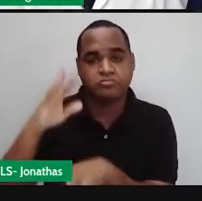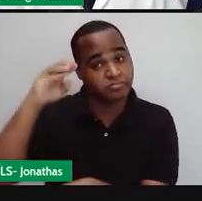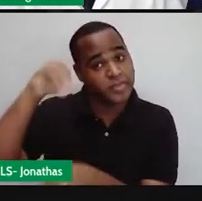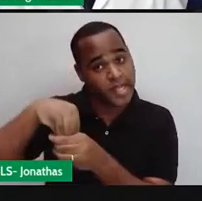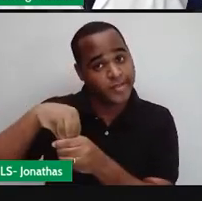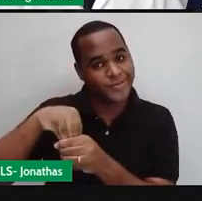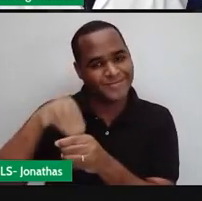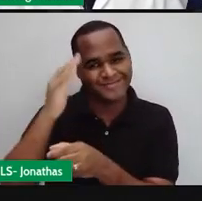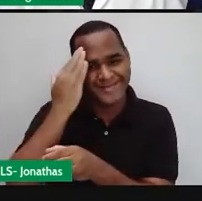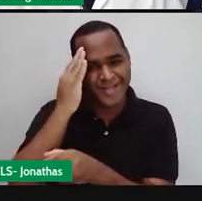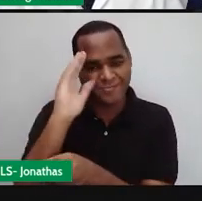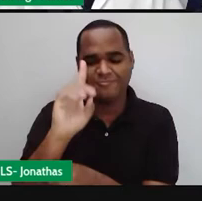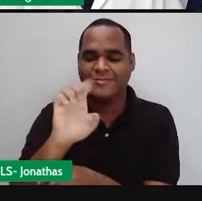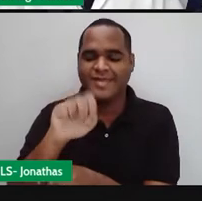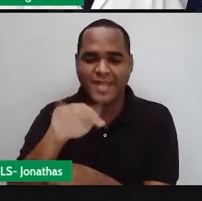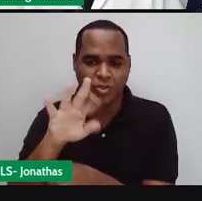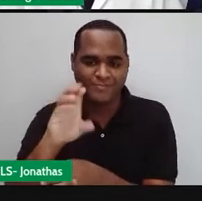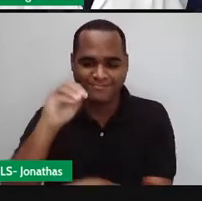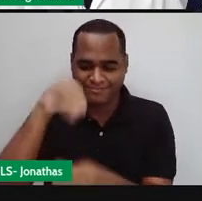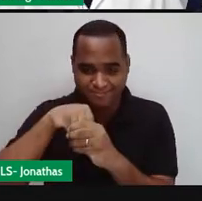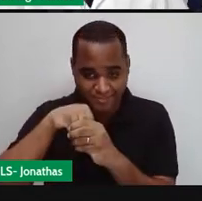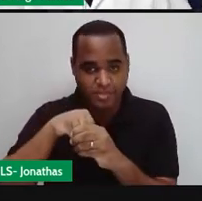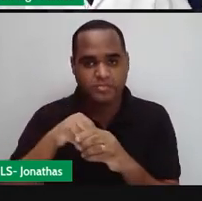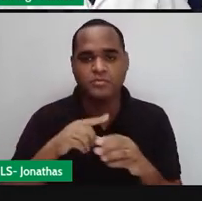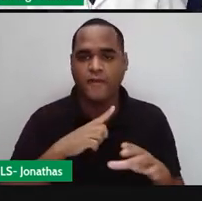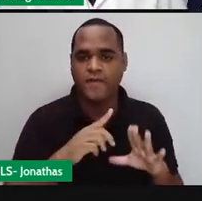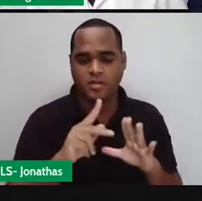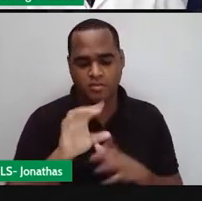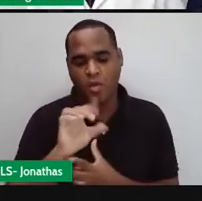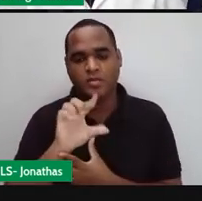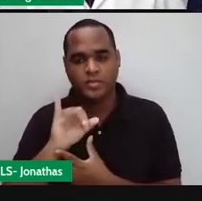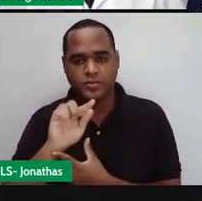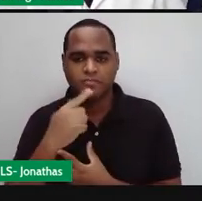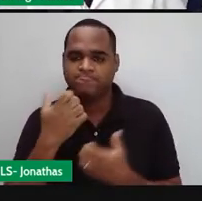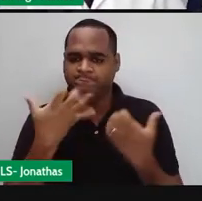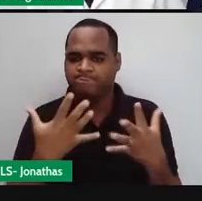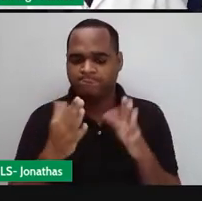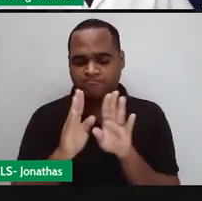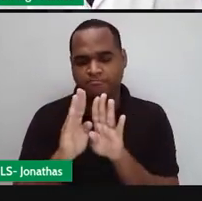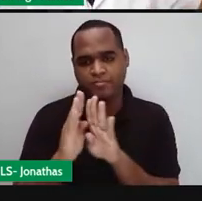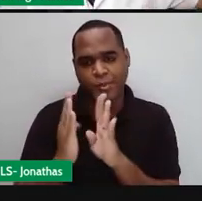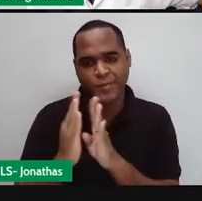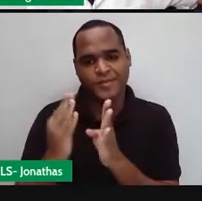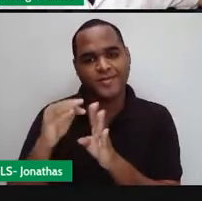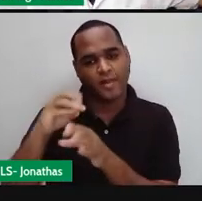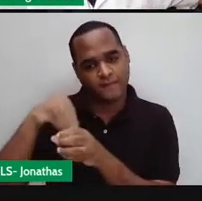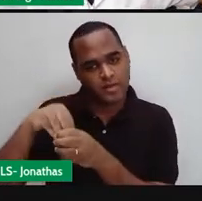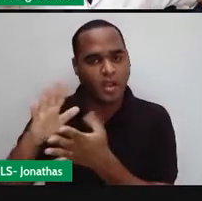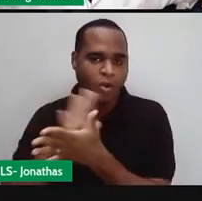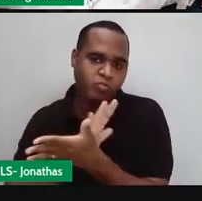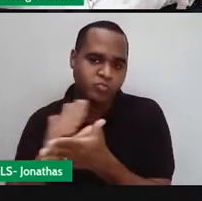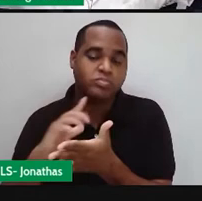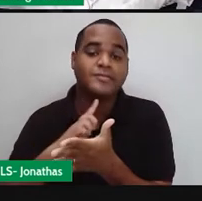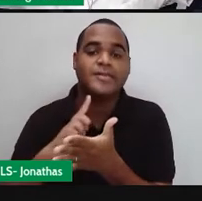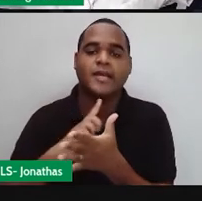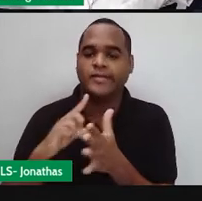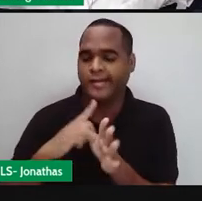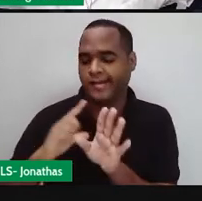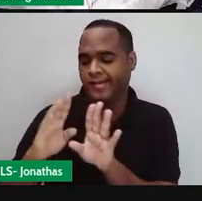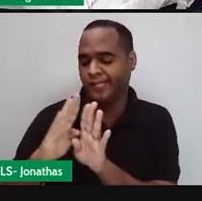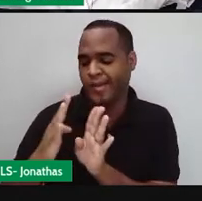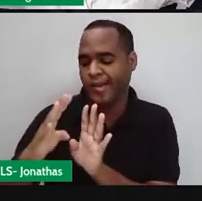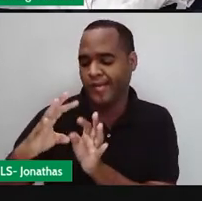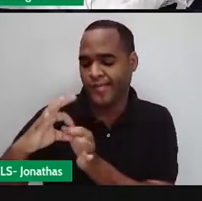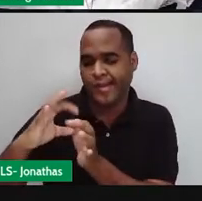Porque ficam dentro do polígono. Então, são essas aberturazinhas. Quando um lado do polígono se encontra